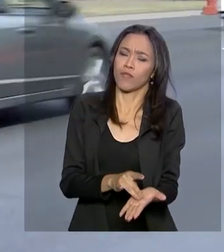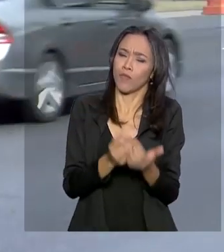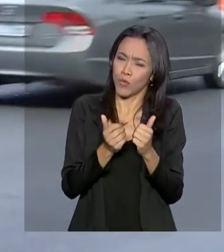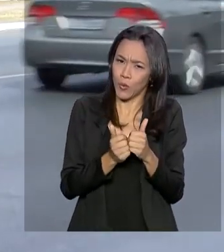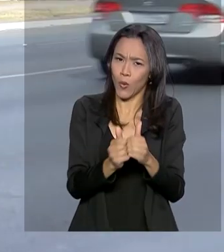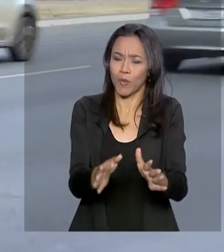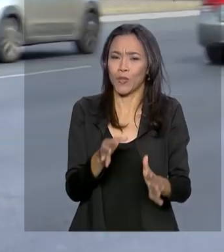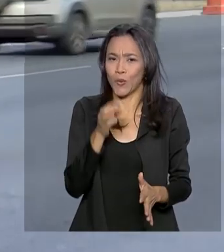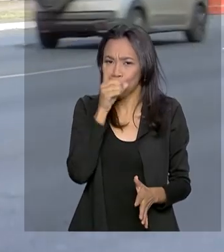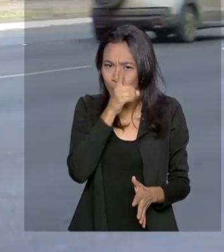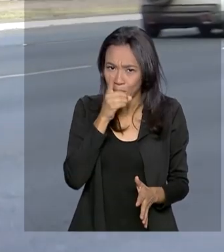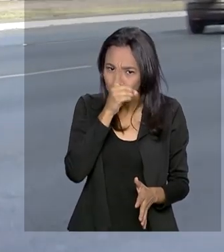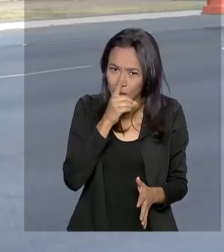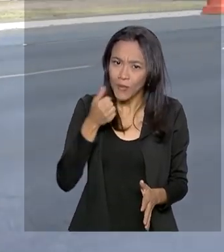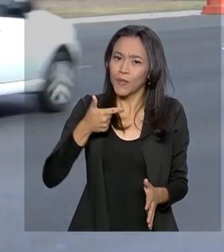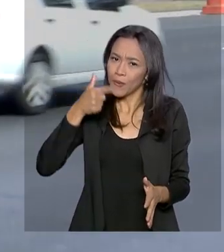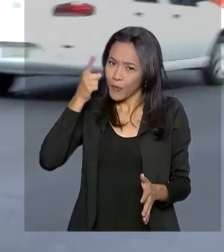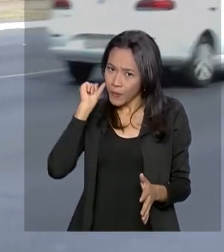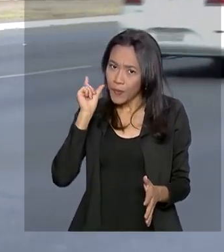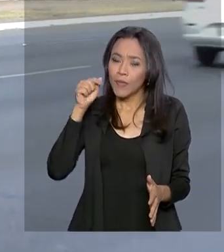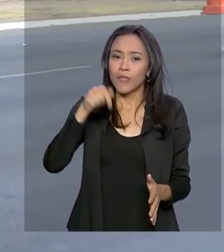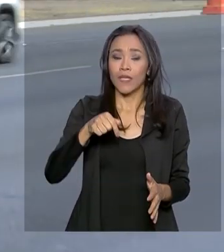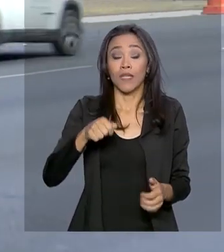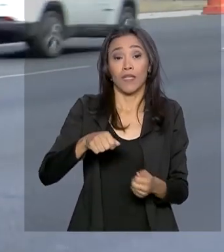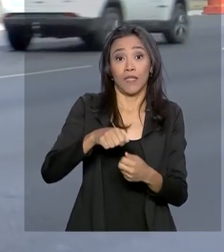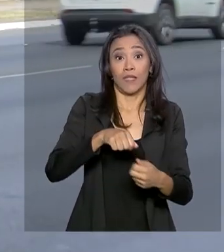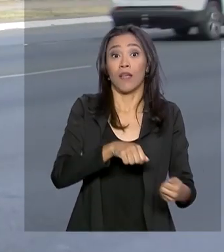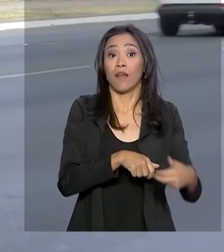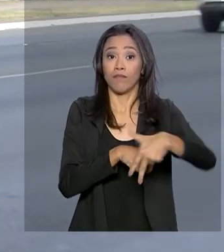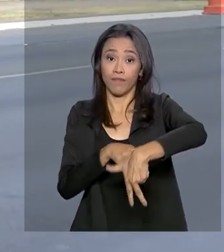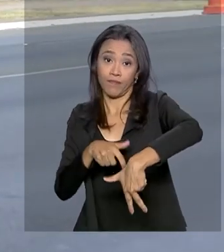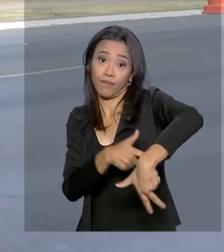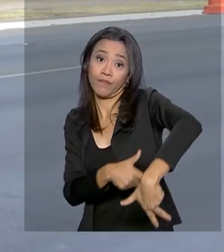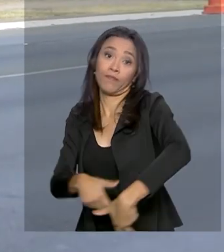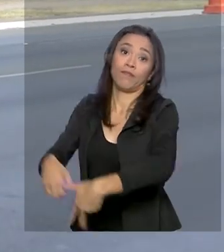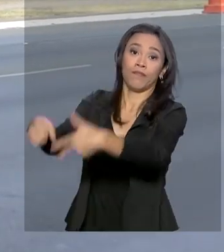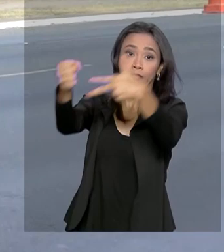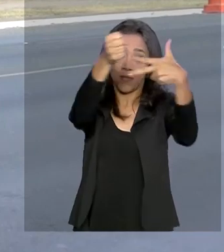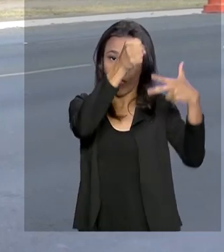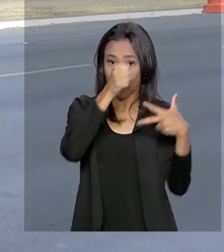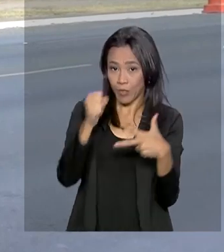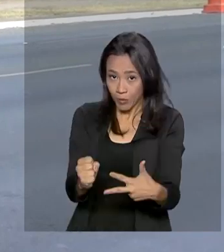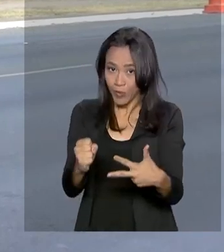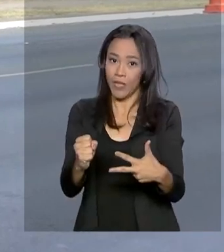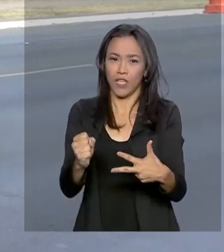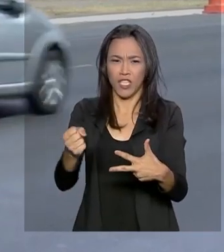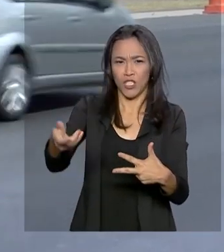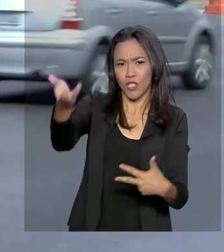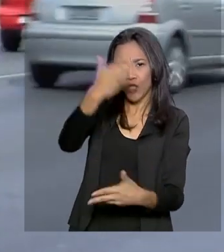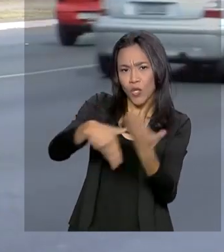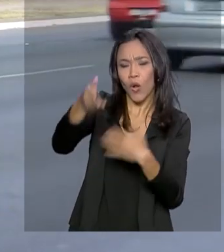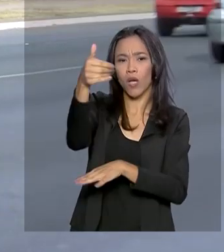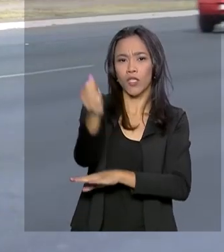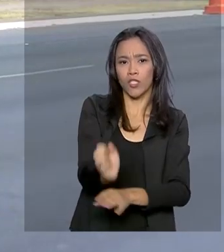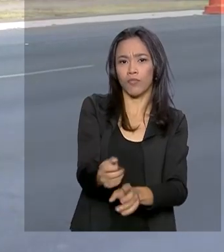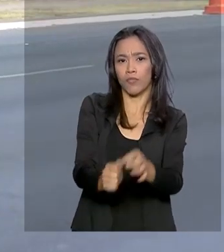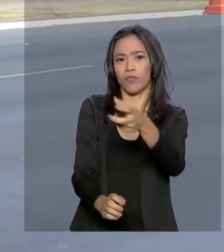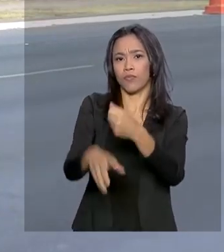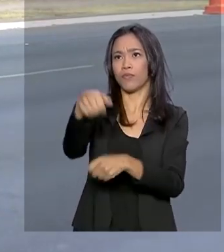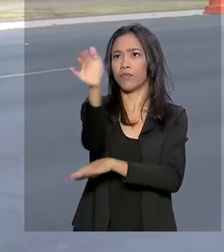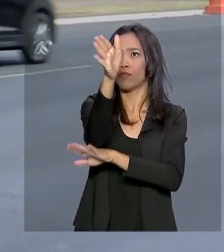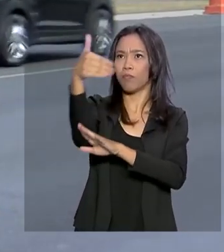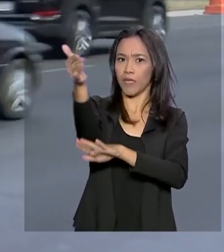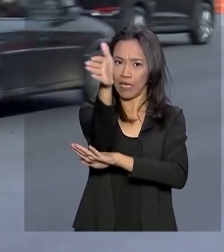neste domingo, né, Renata? Lá na Praça dos Três Poderes, com a cerimônia da troca da bandeira, o pavilhão nacional. Essa